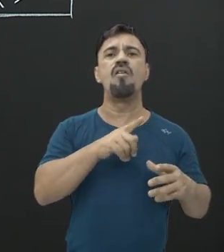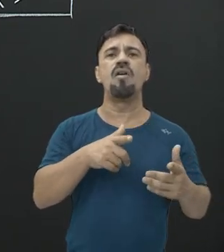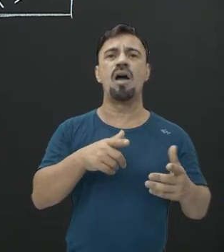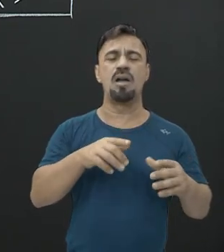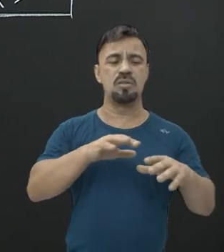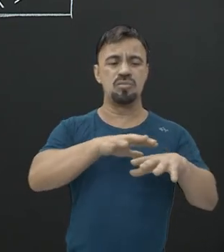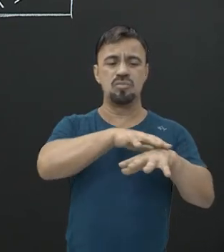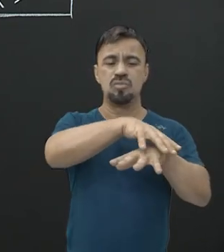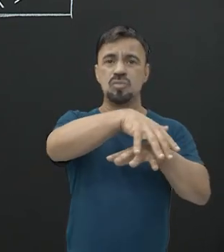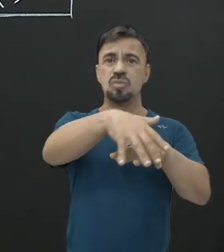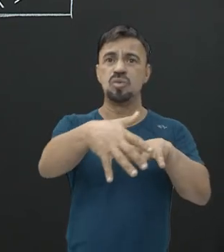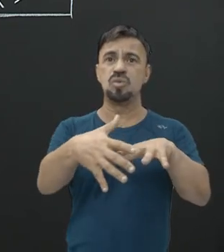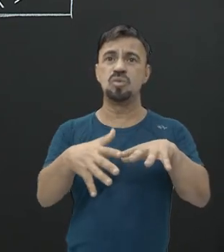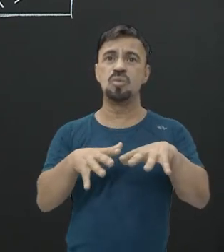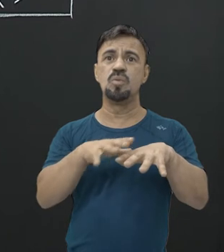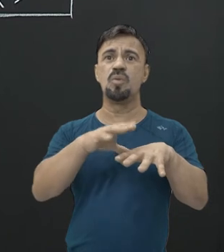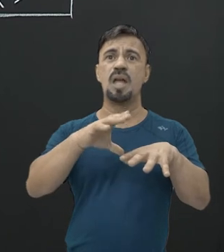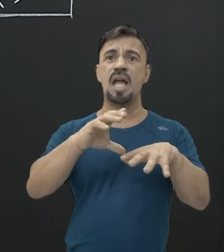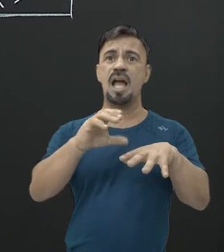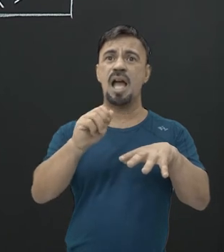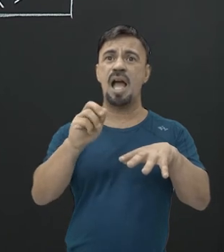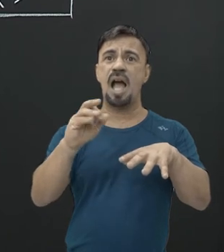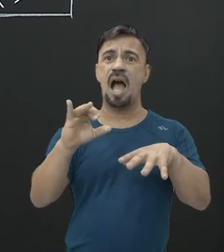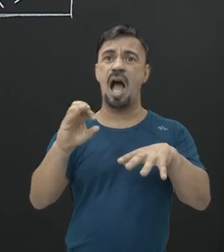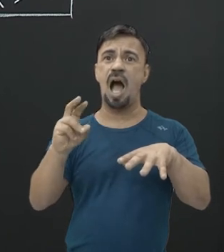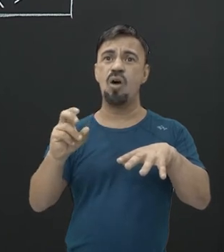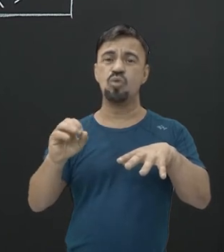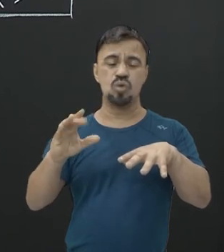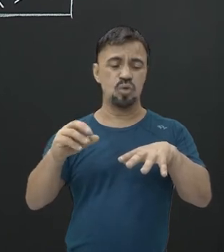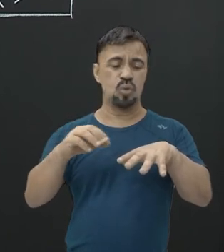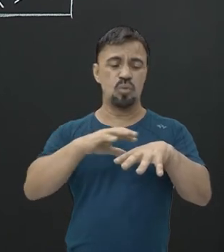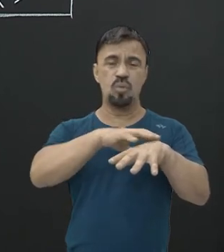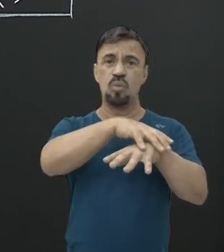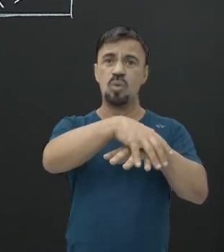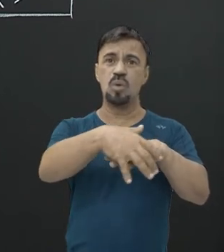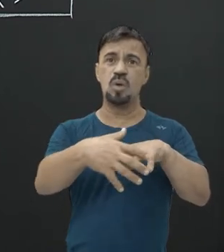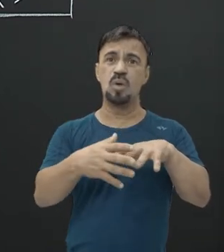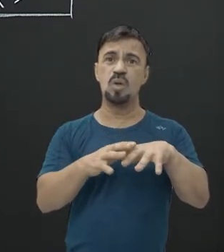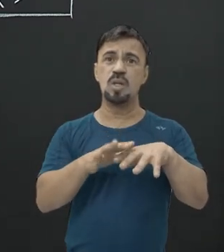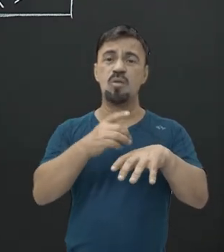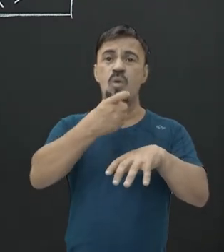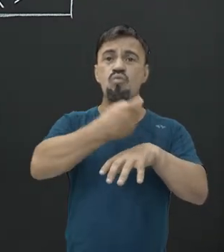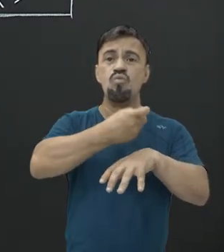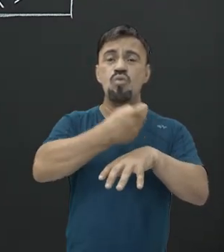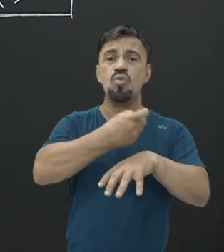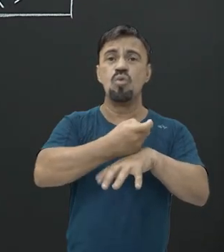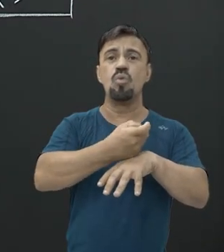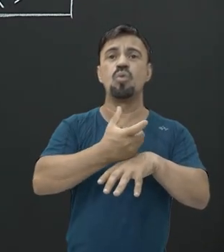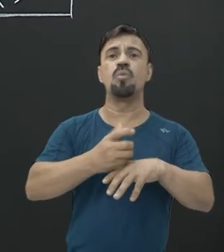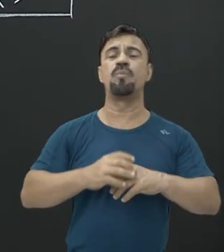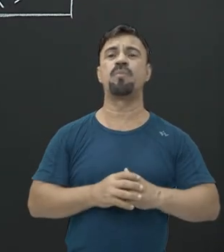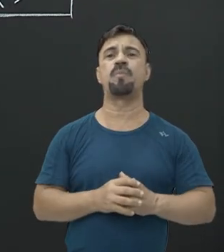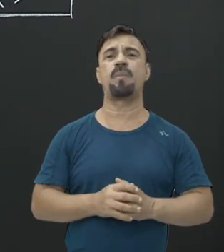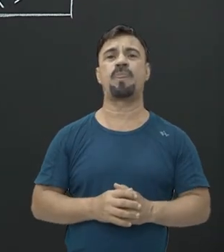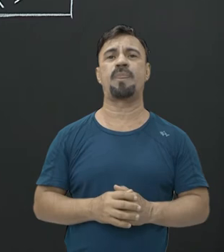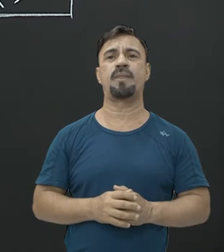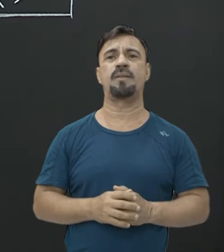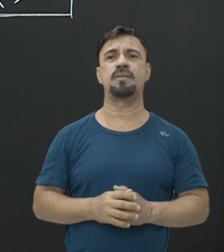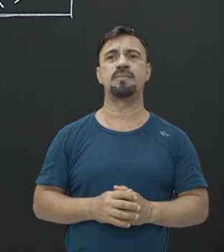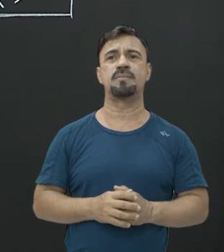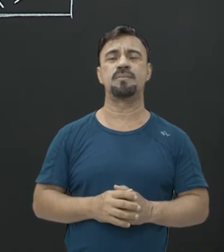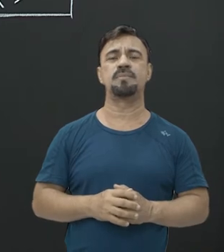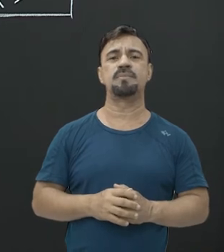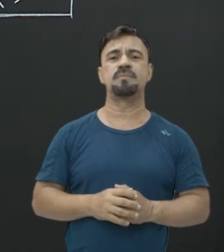cálcio, por sílica. Vai substituindo até ele ficar completamente rígido. Então, é o caso aí da